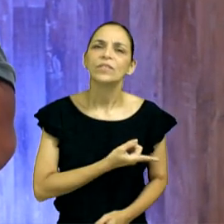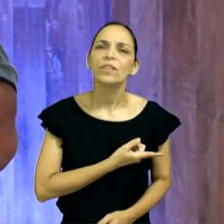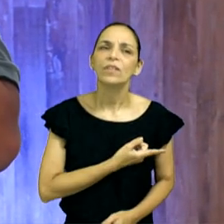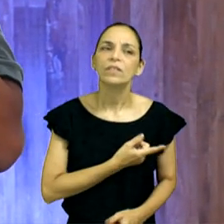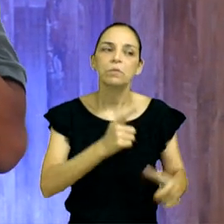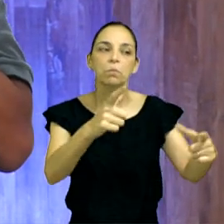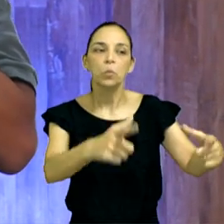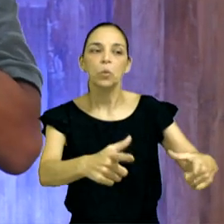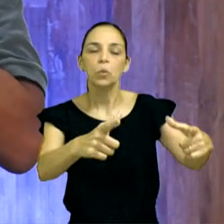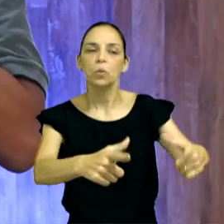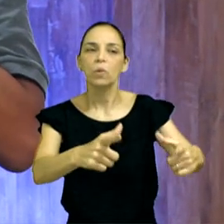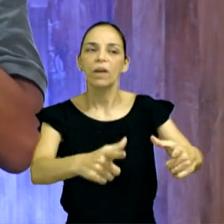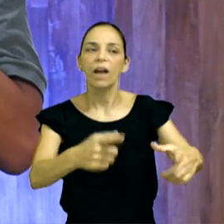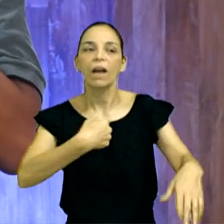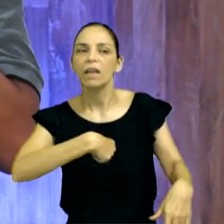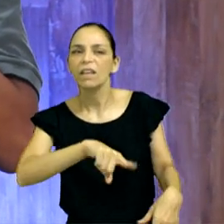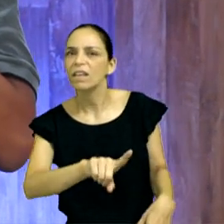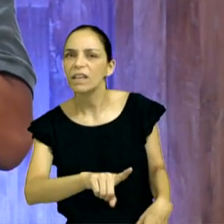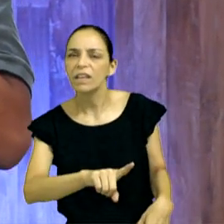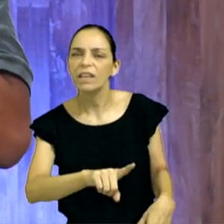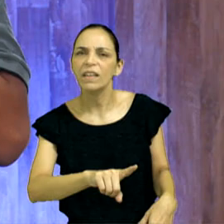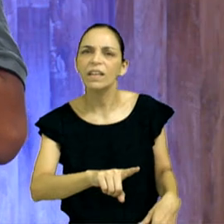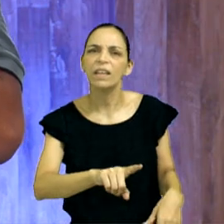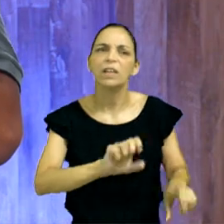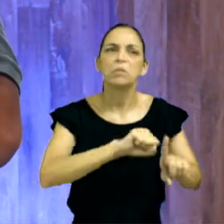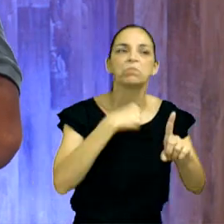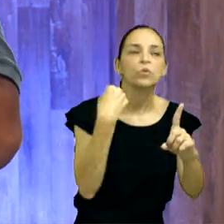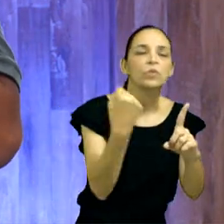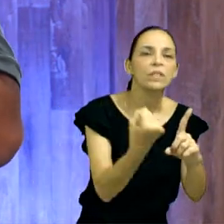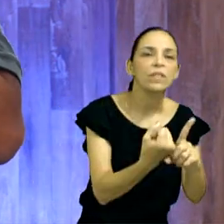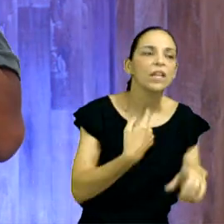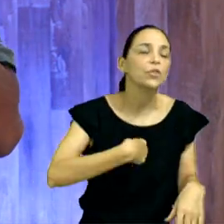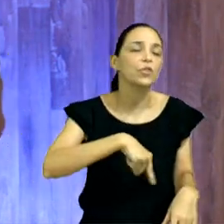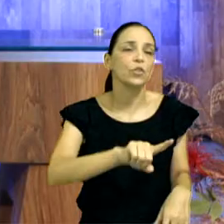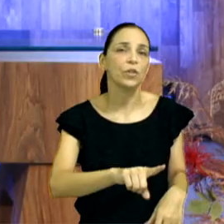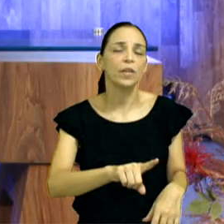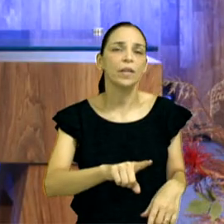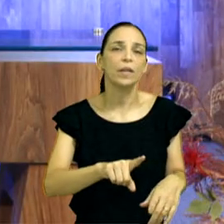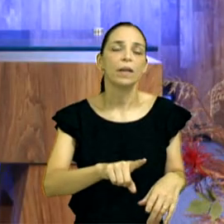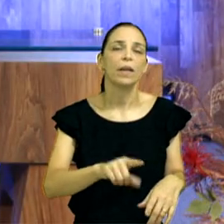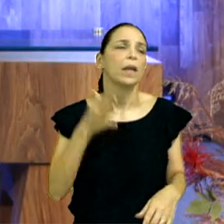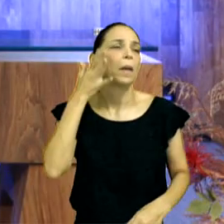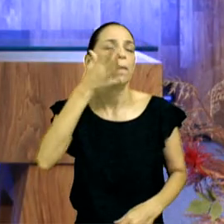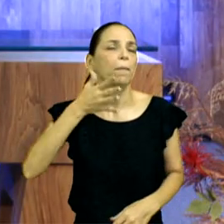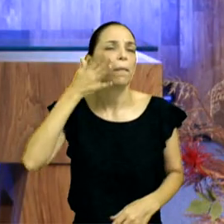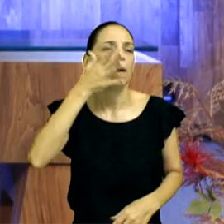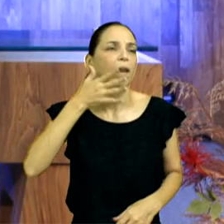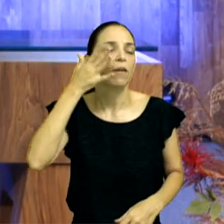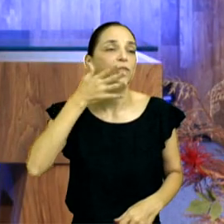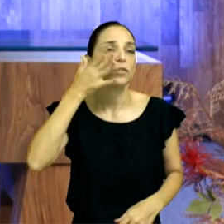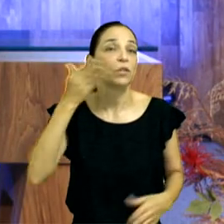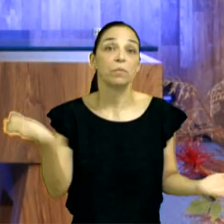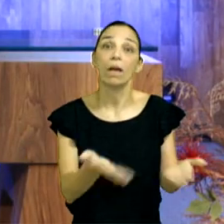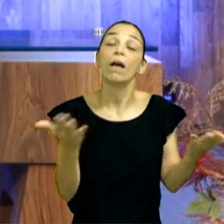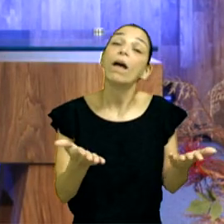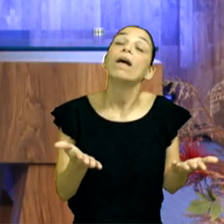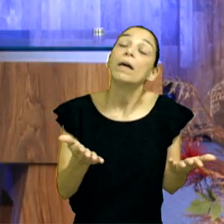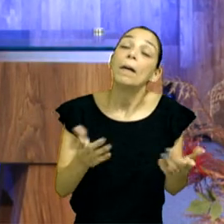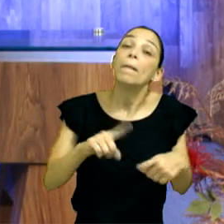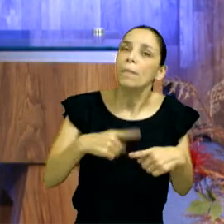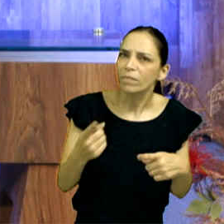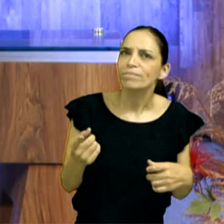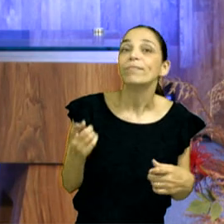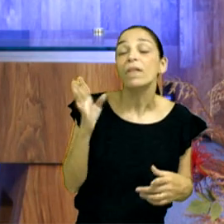lugar, a um clube, a uma sociedade, ouvir uma palestra de motivação. Isso é legal, isso é bacana.